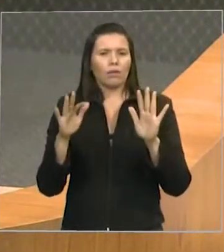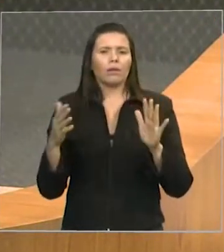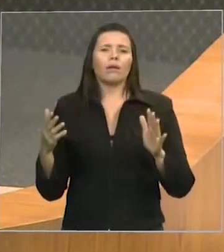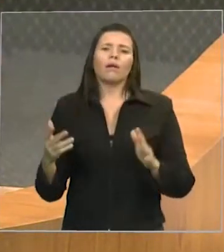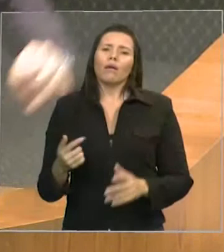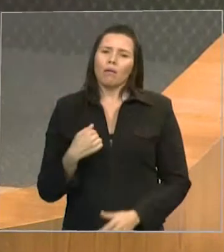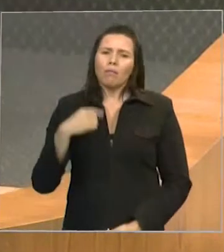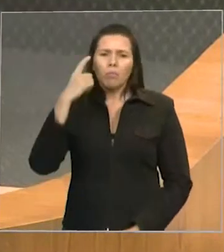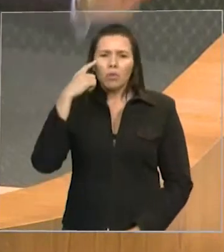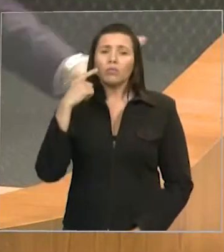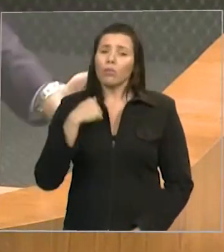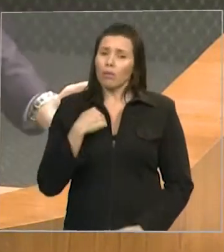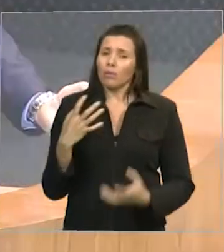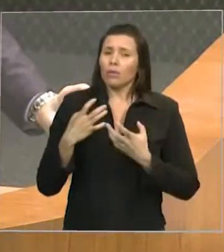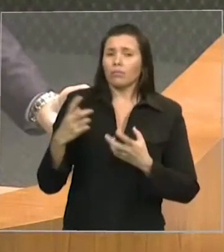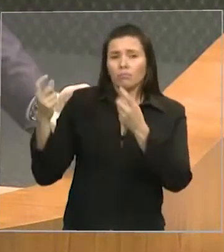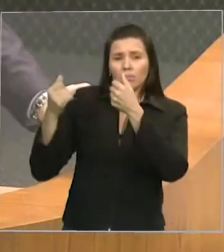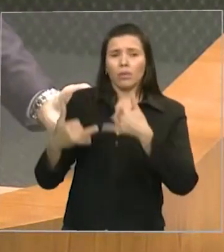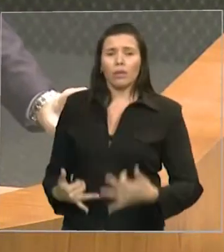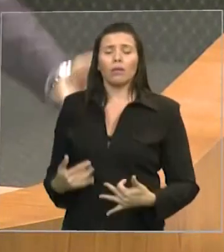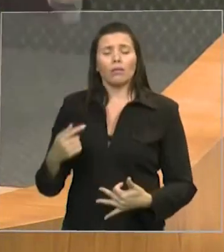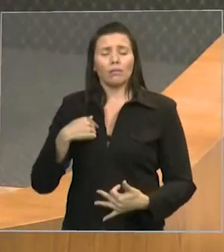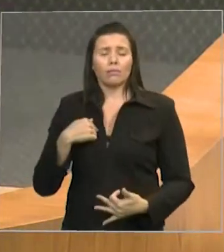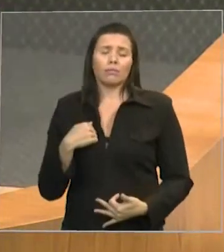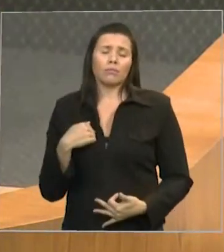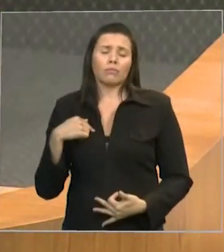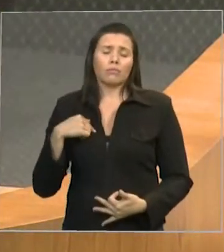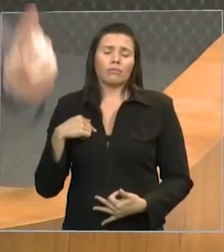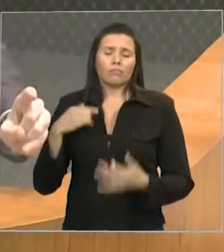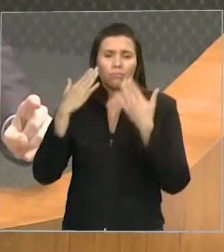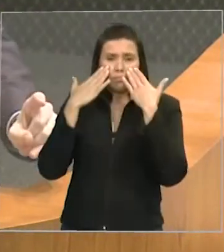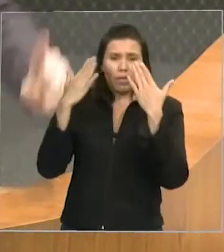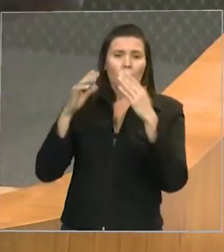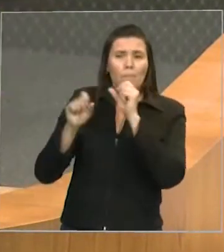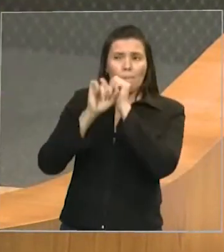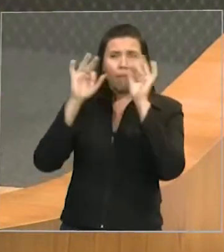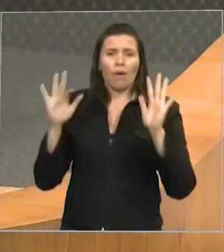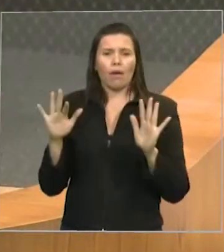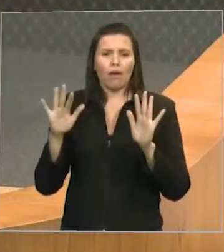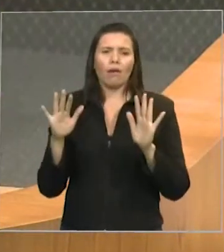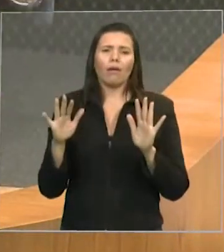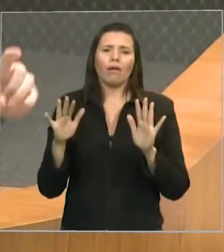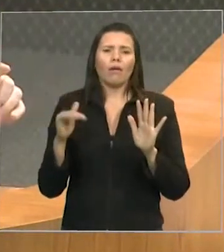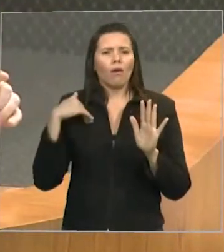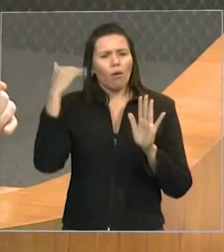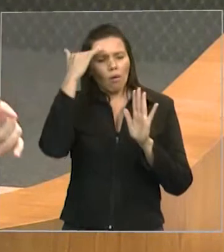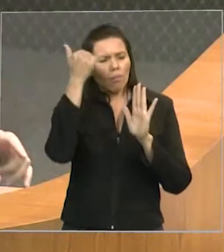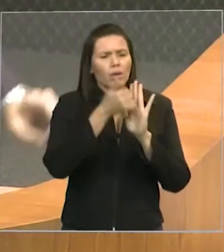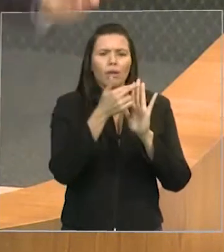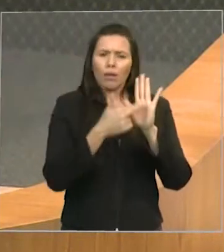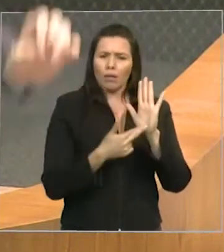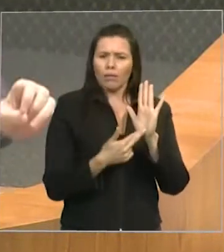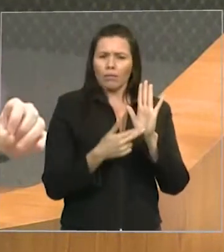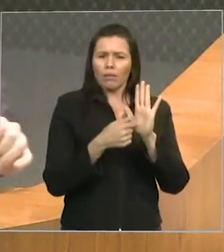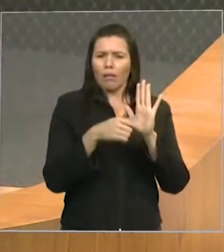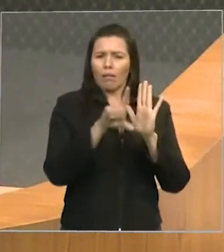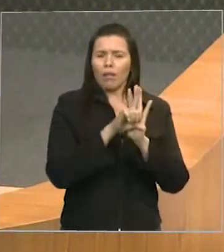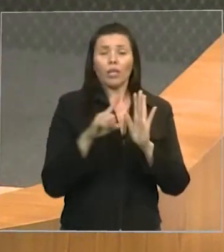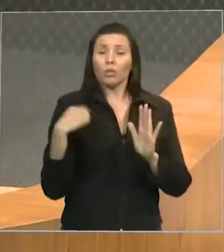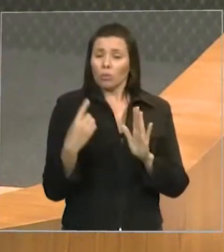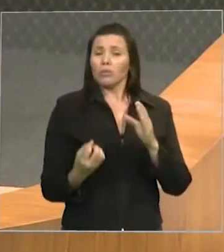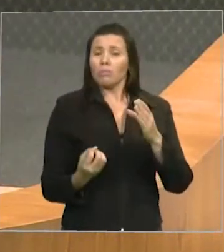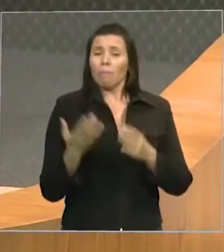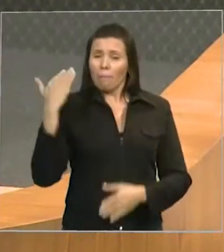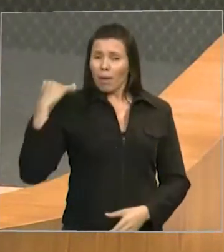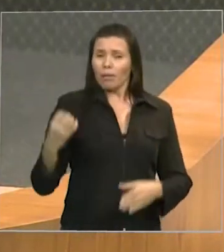já digo que se esta mesa, que é composta de aliados do governo, não aprovem o